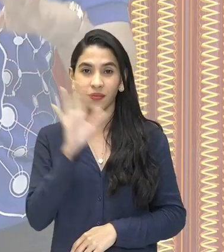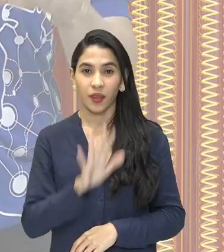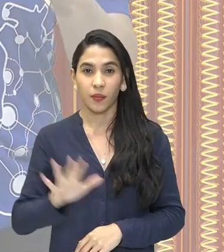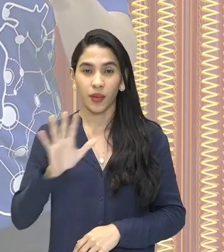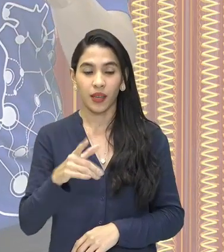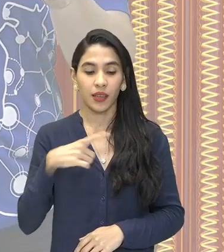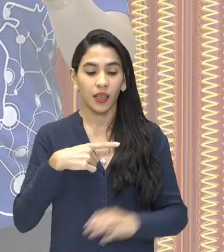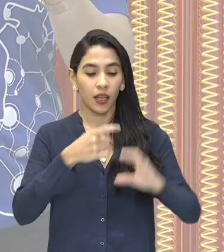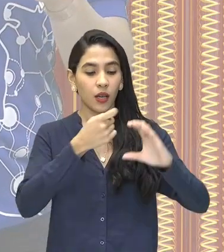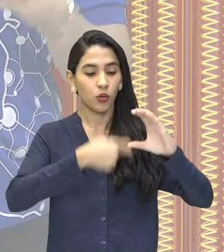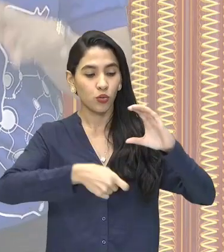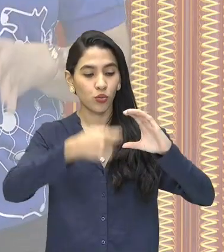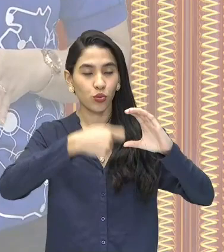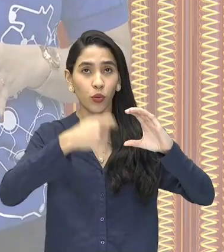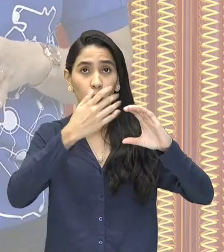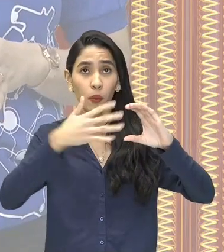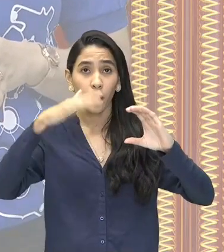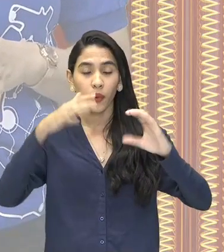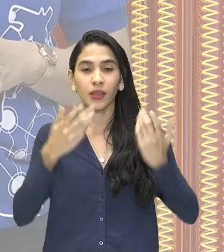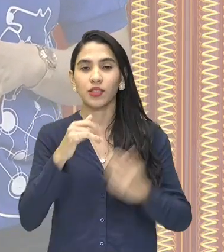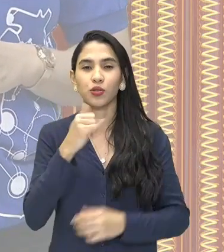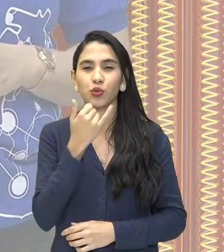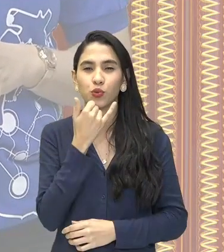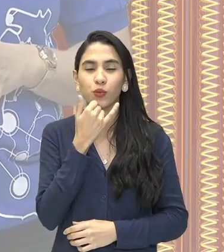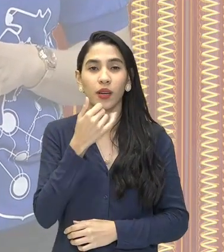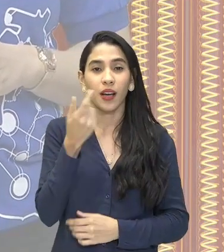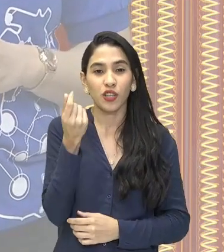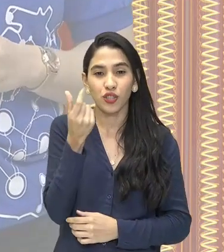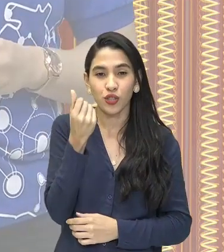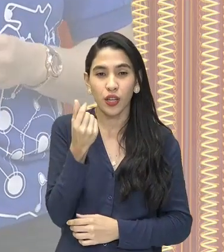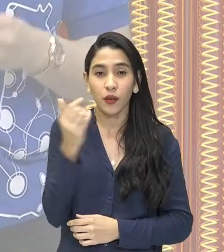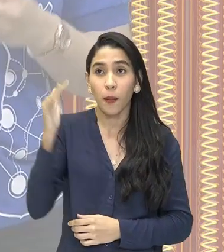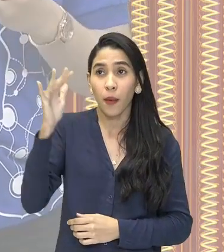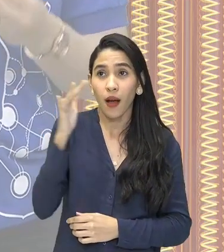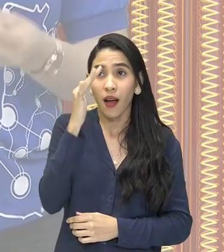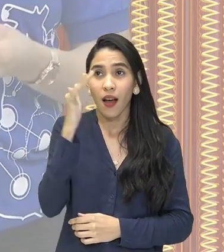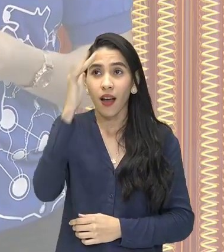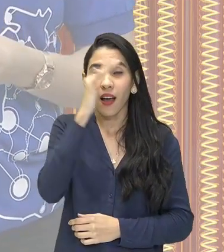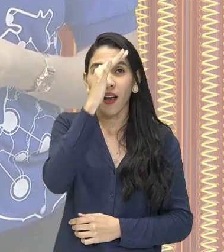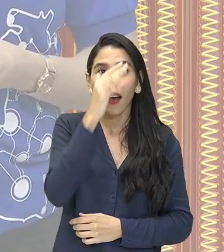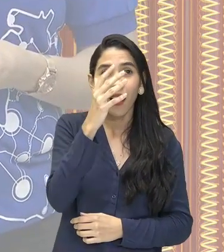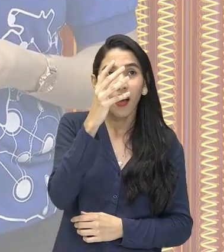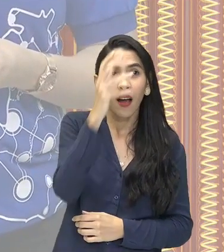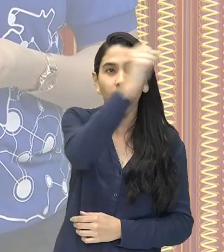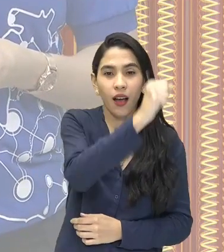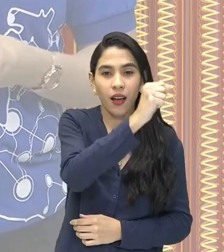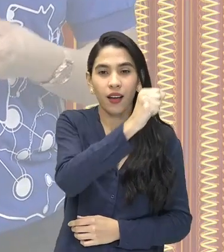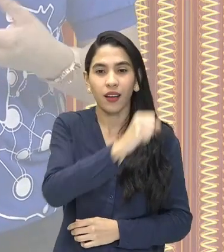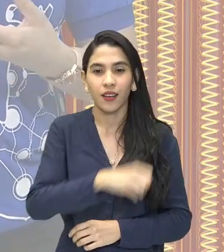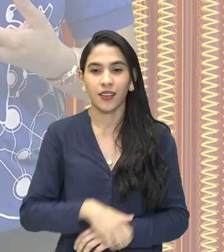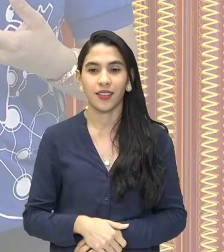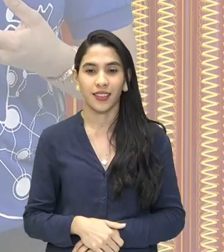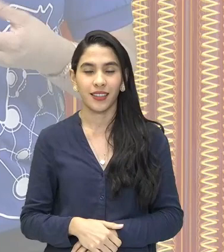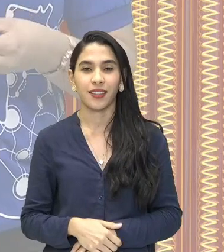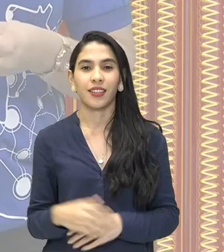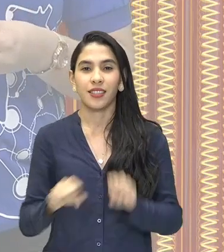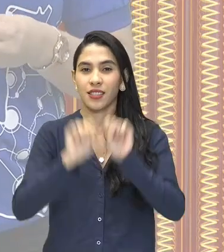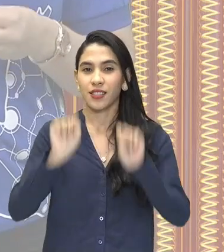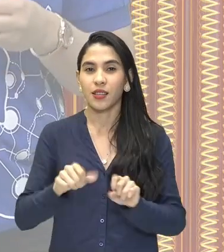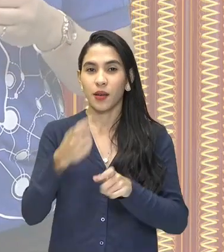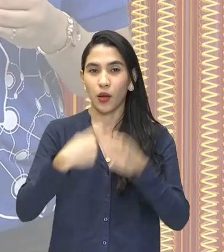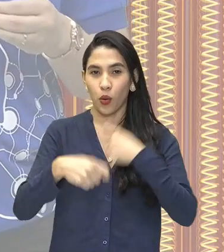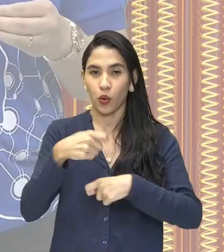dinheiro voando, né? E a pessoa ali segurando o dinheiro na sua mão. Então, esse sistema econômico, ele vai